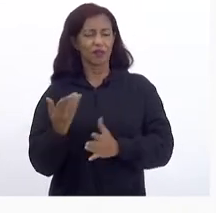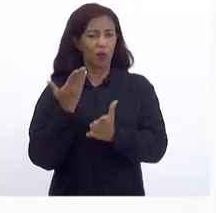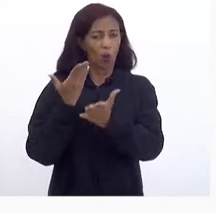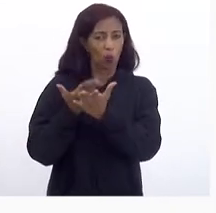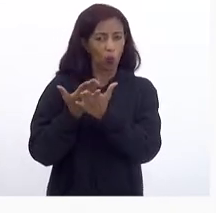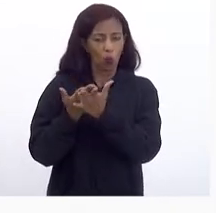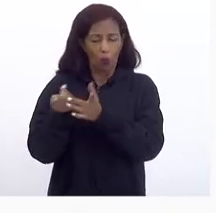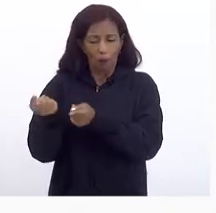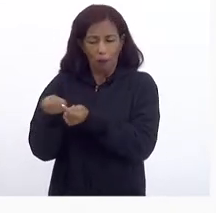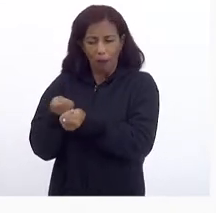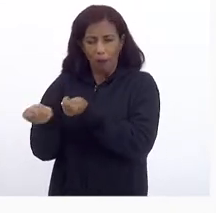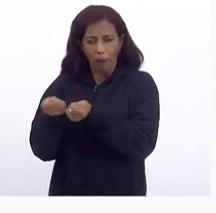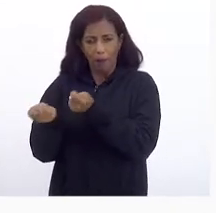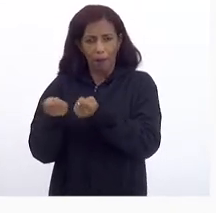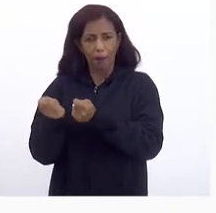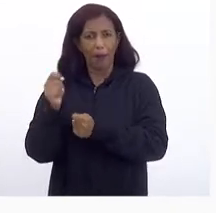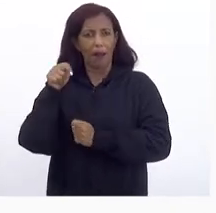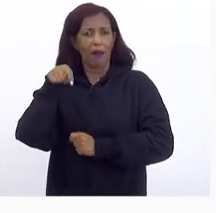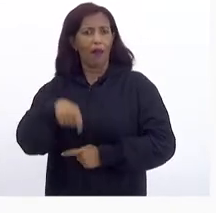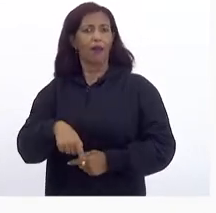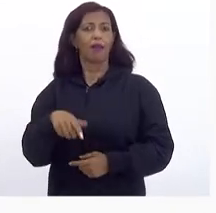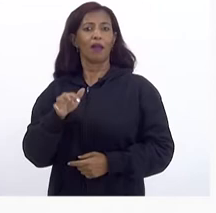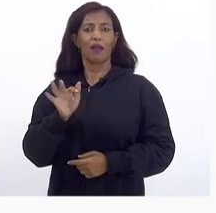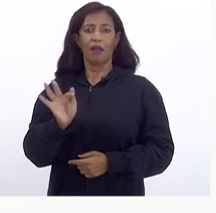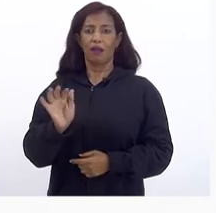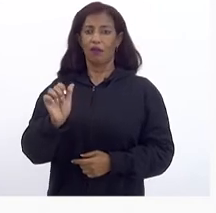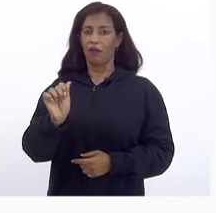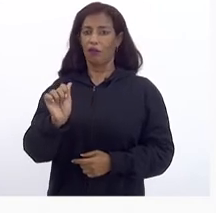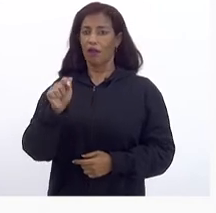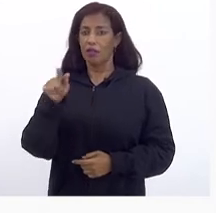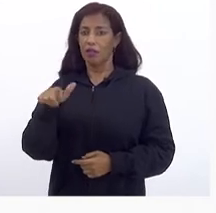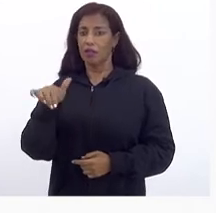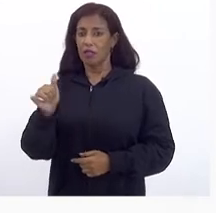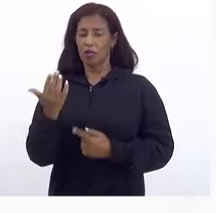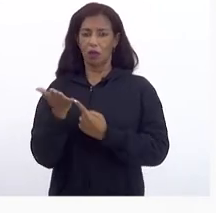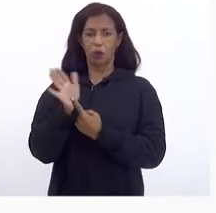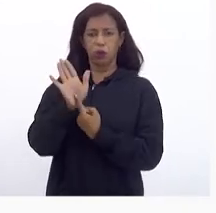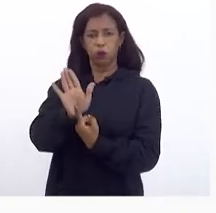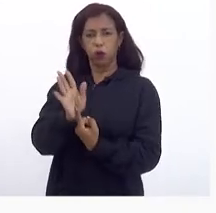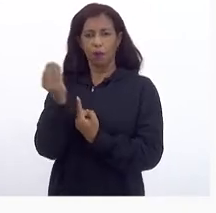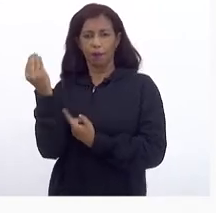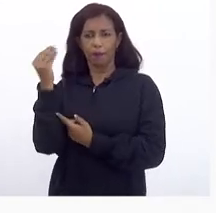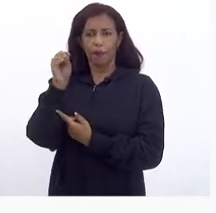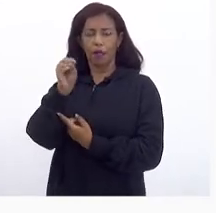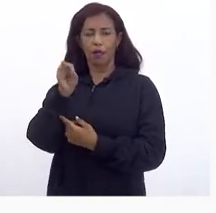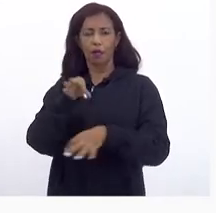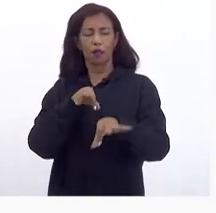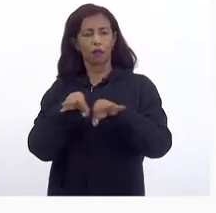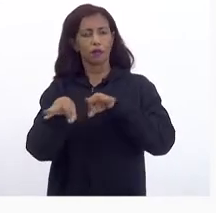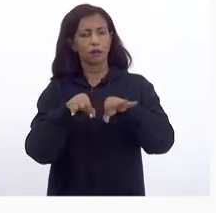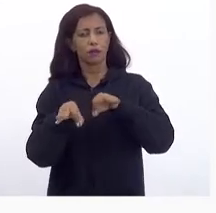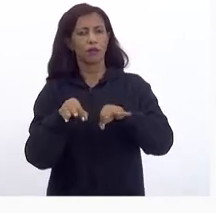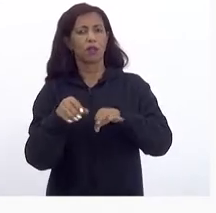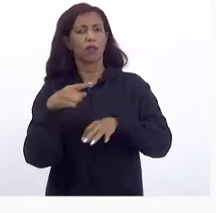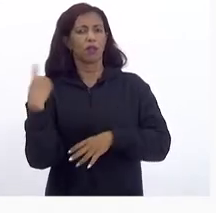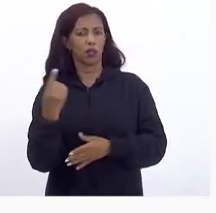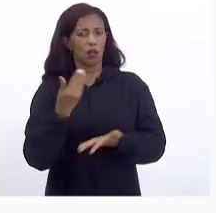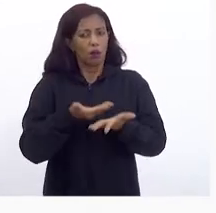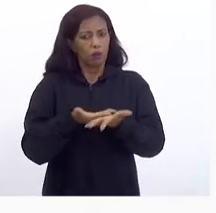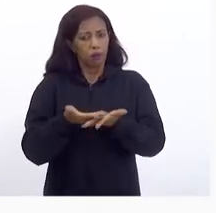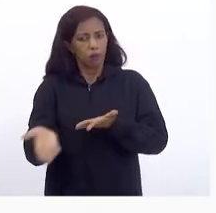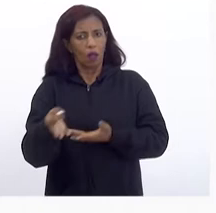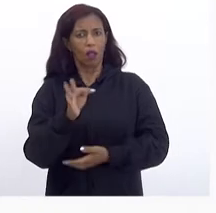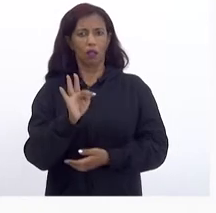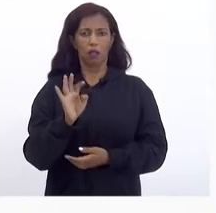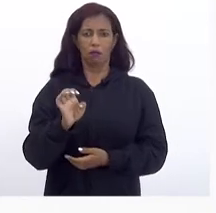Econométrico Aqui na Fazenda Que será Refletido No plano De Que nós Estaremos Encaminhando Ao